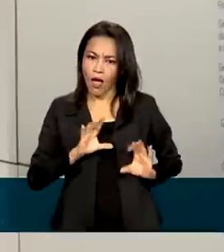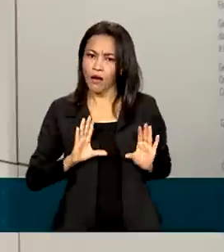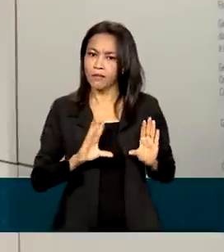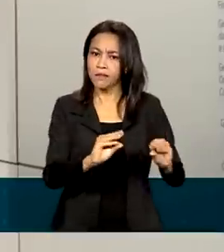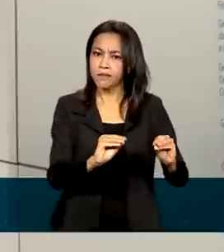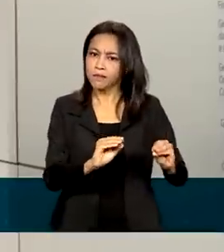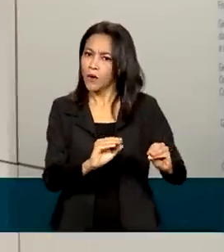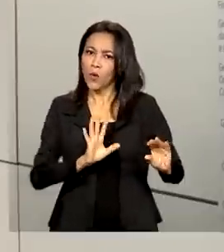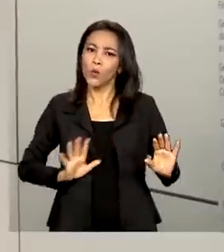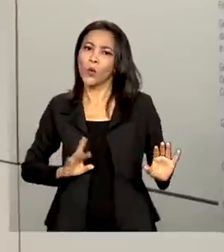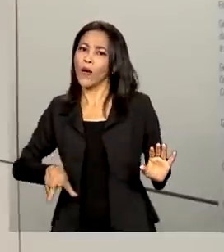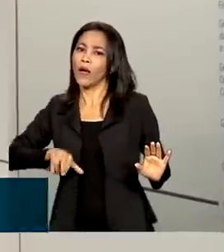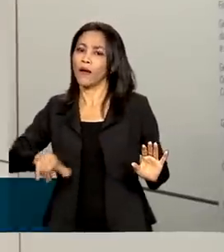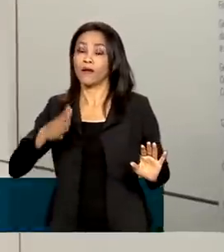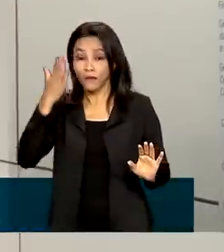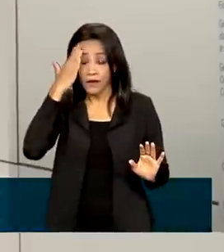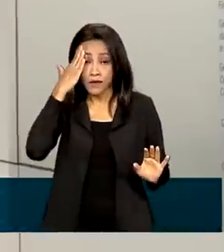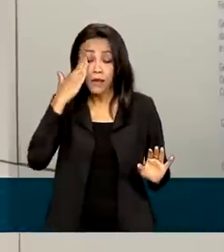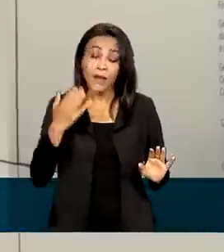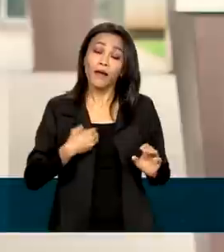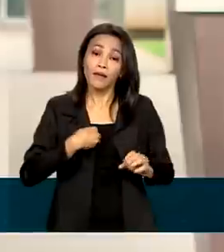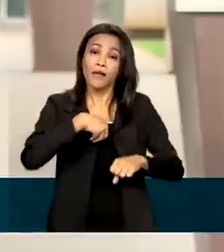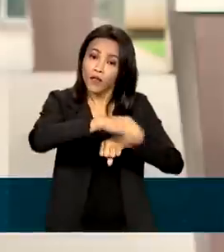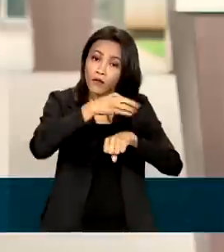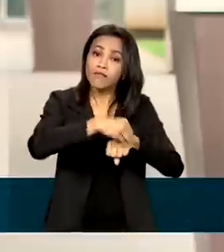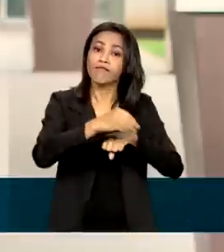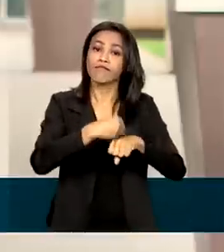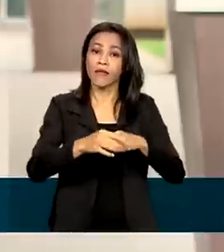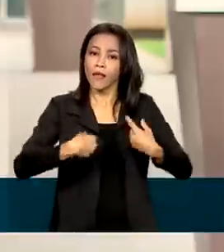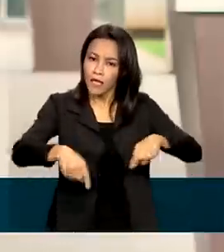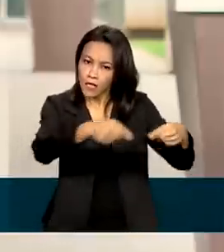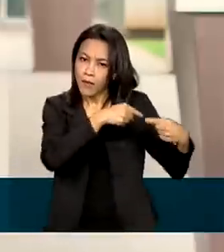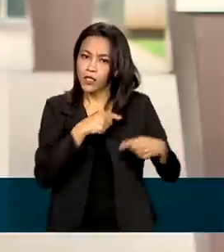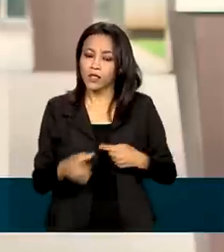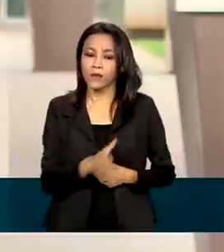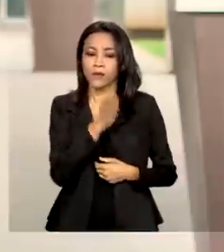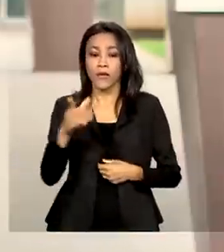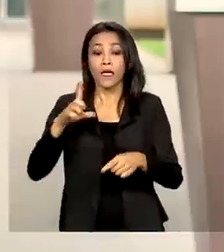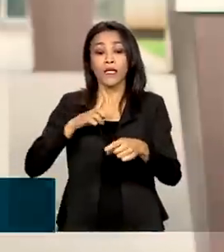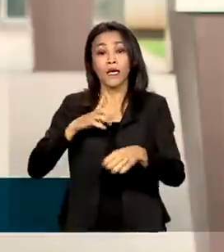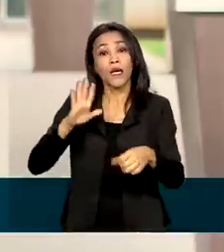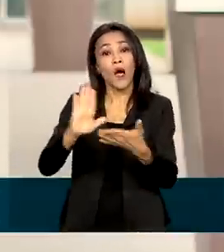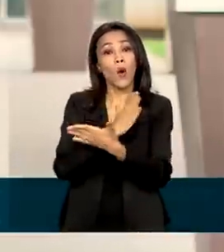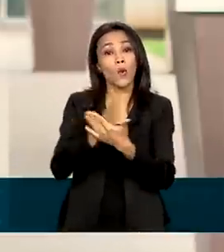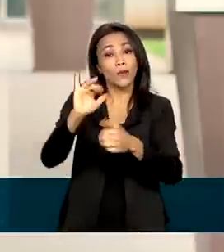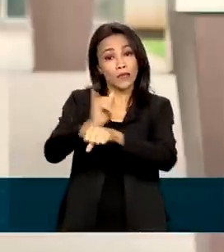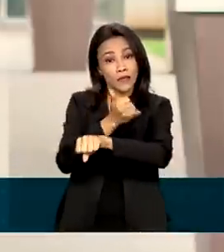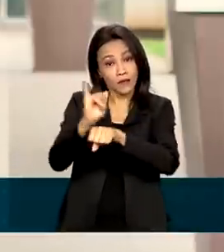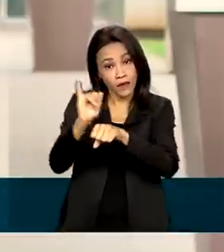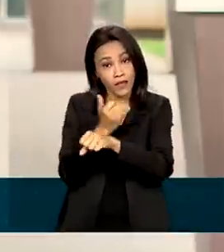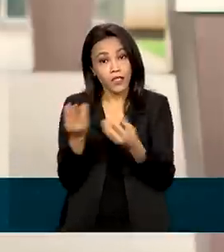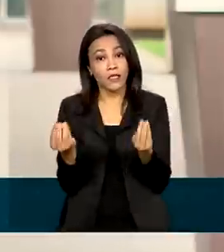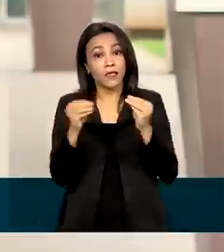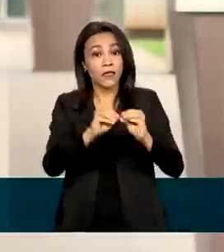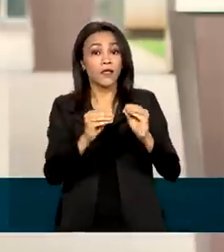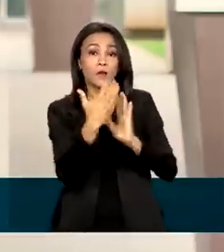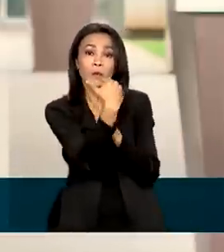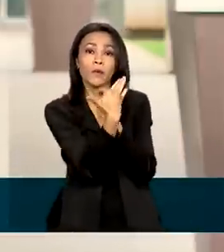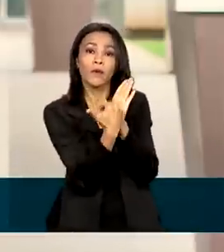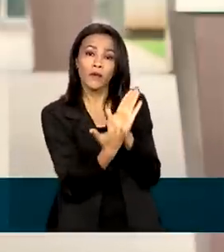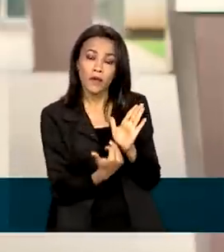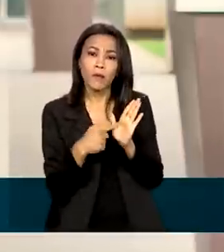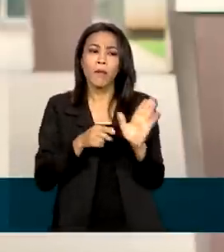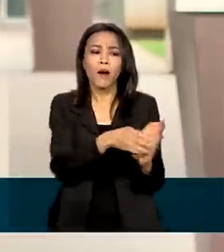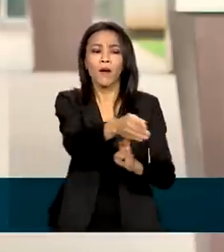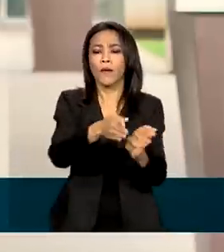a gente traz todo esse material informativo, isso tem que ser debatido. Algumas medidas estão previstas no programa para garantir apoio e auxílio de